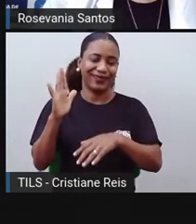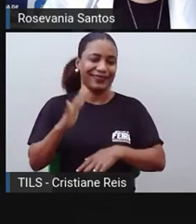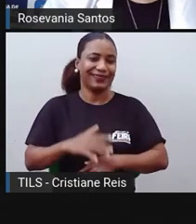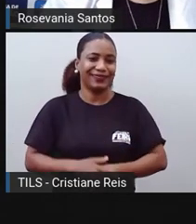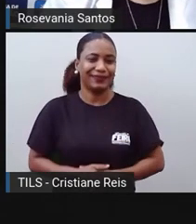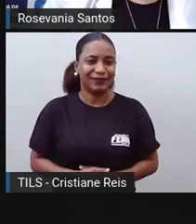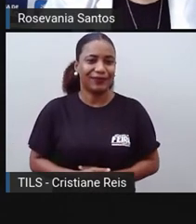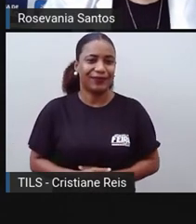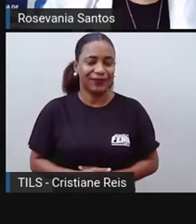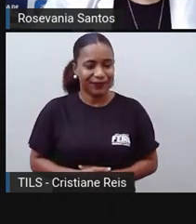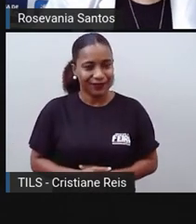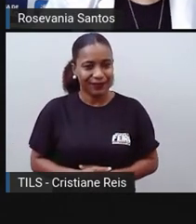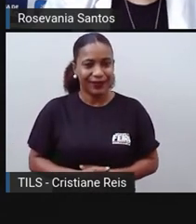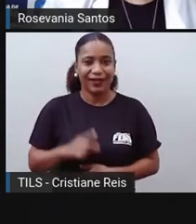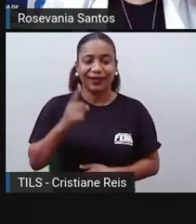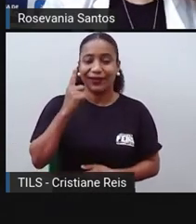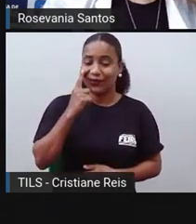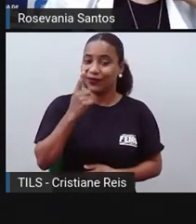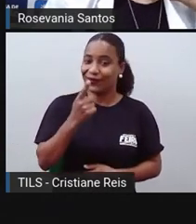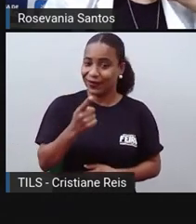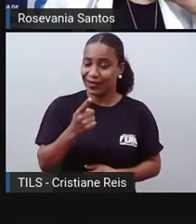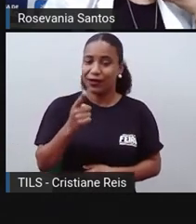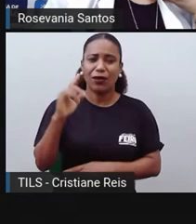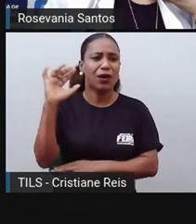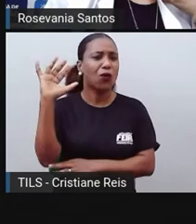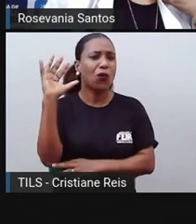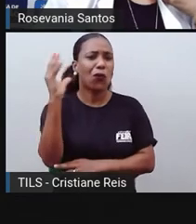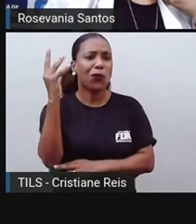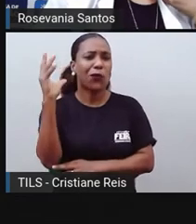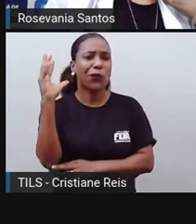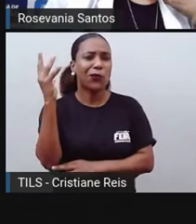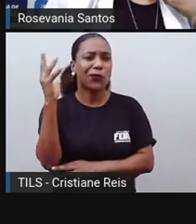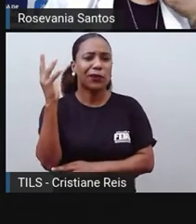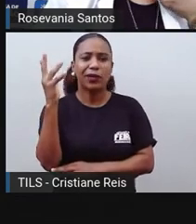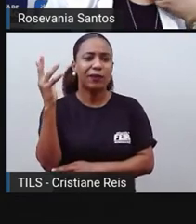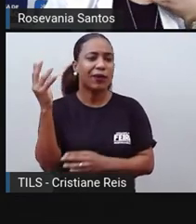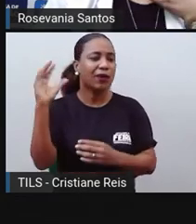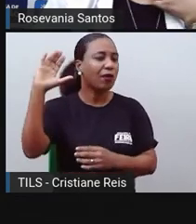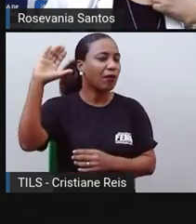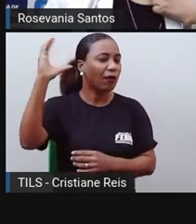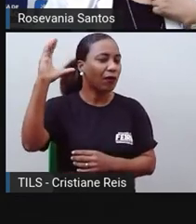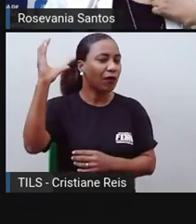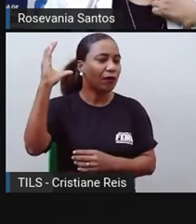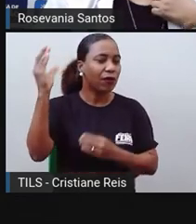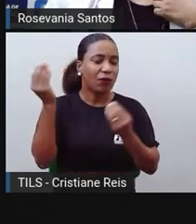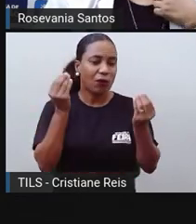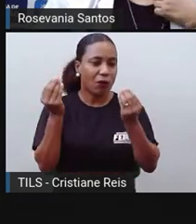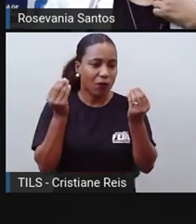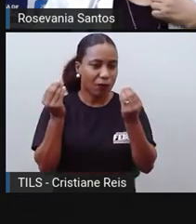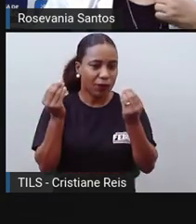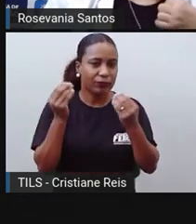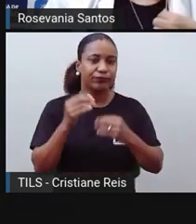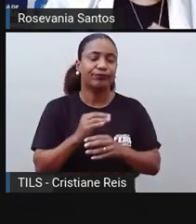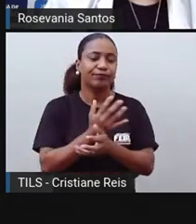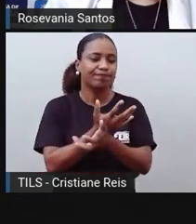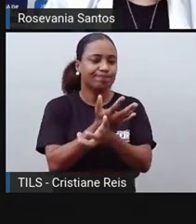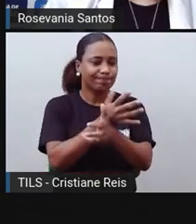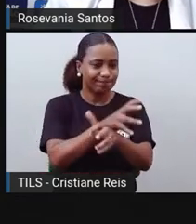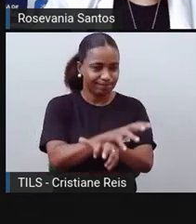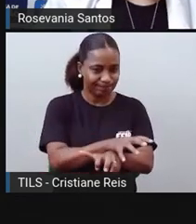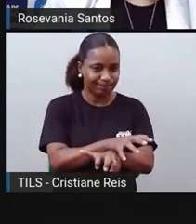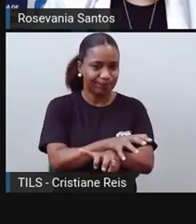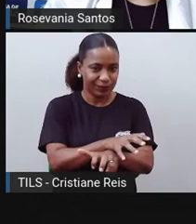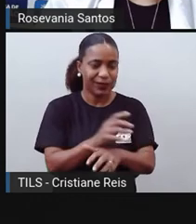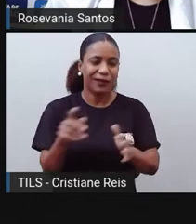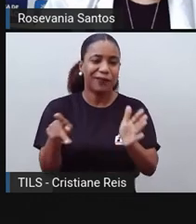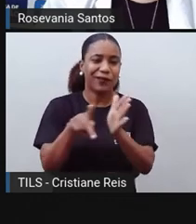Bom, dentro dos climas, aí, como eu falei para vocês, a área de deserto, clima, a vegetação deserta